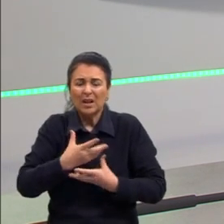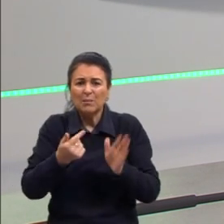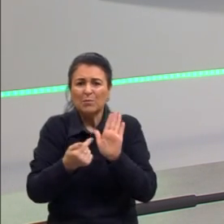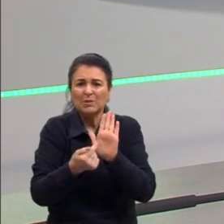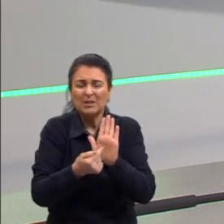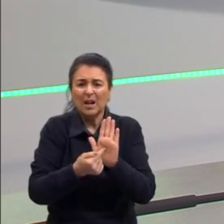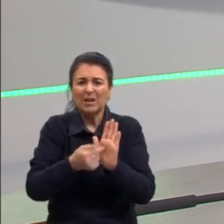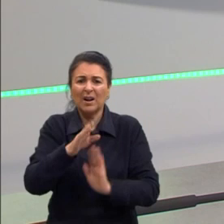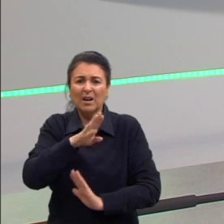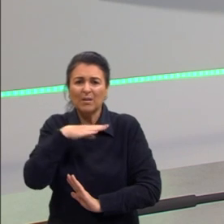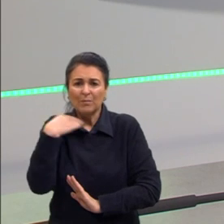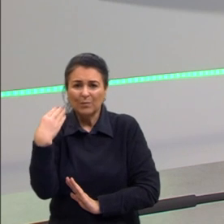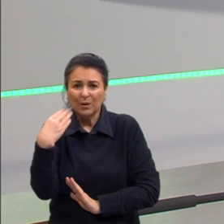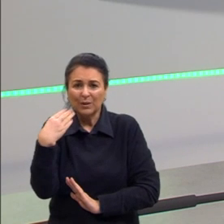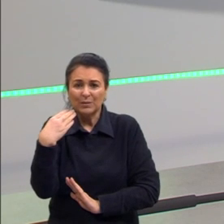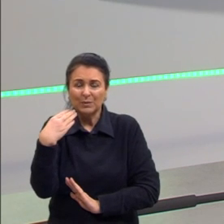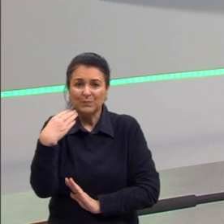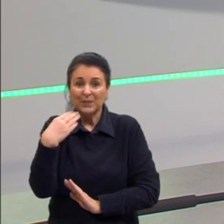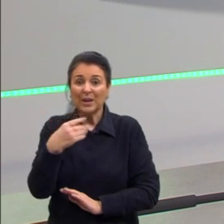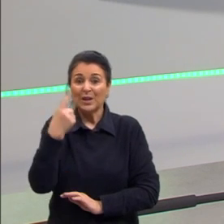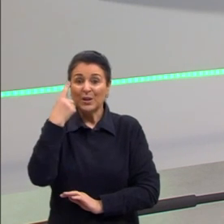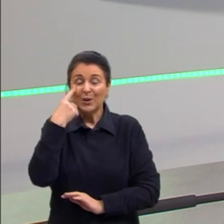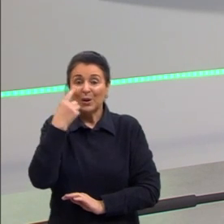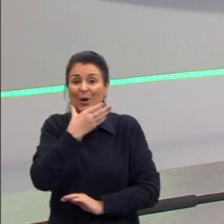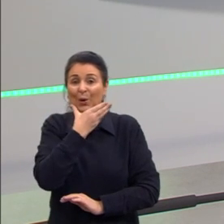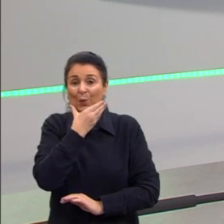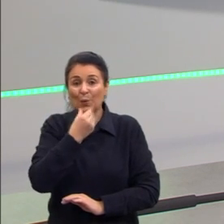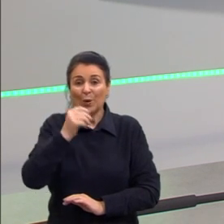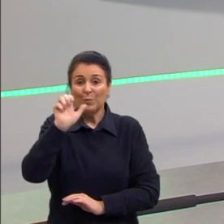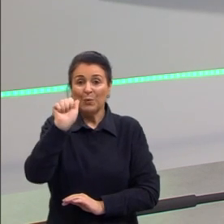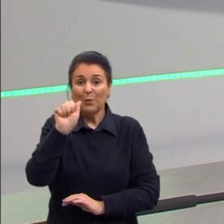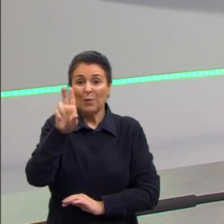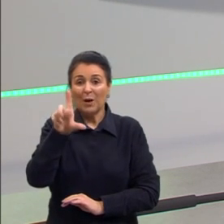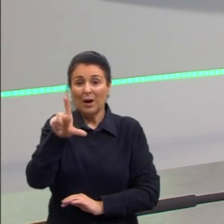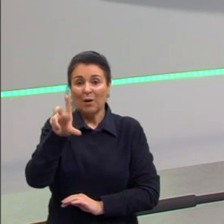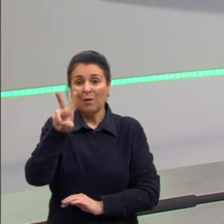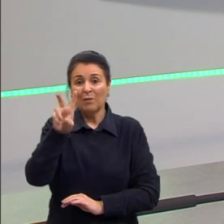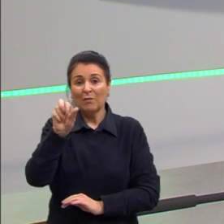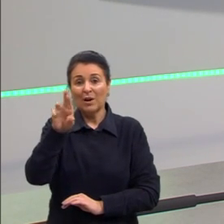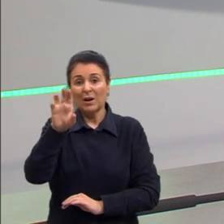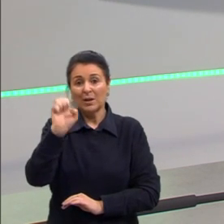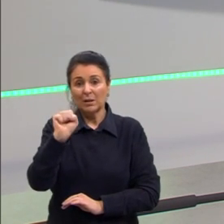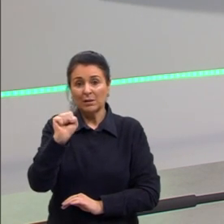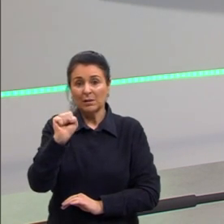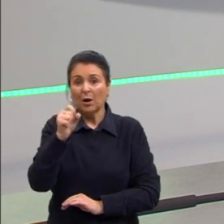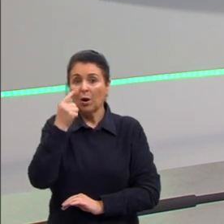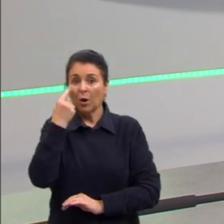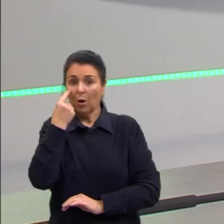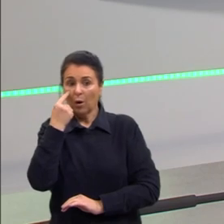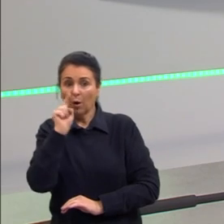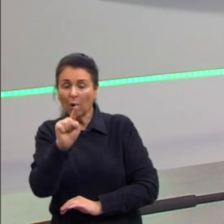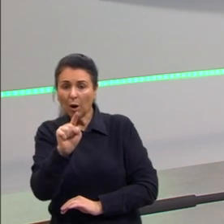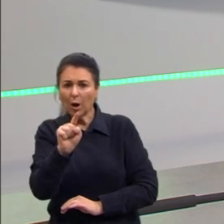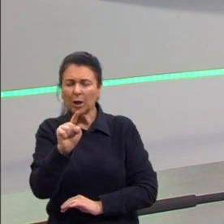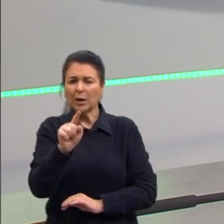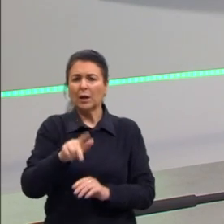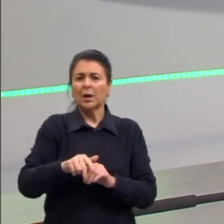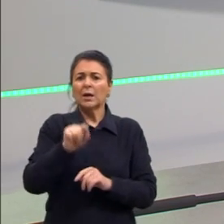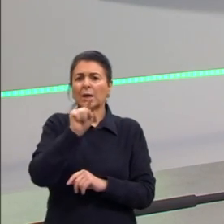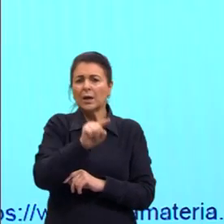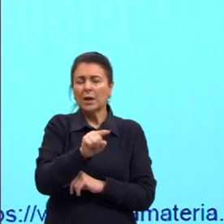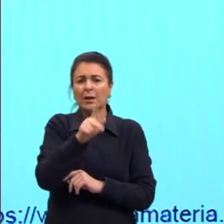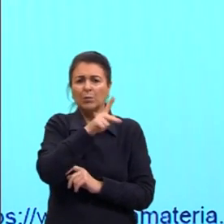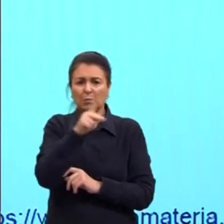E aqui está o Álvaro de Azevedo, esse rapaz bonito de barba, até parece o professor Douglas. Olha só que